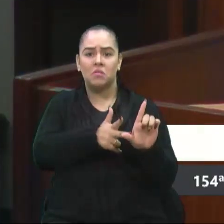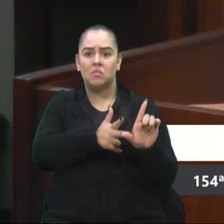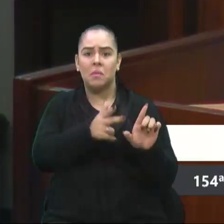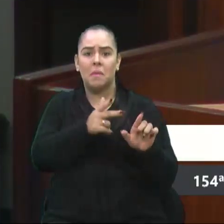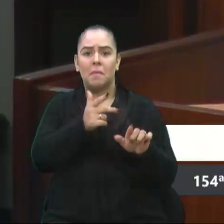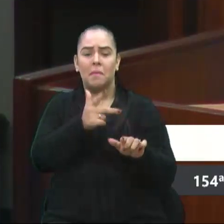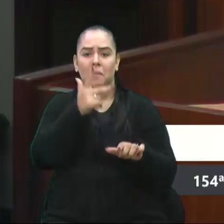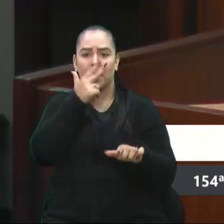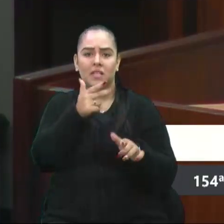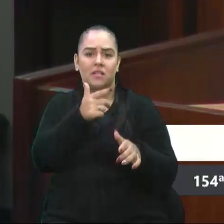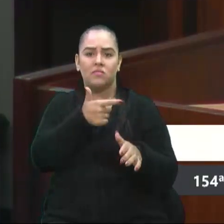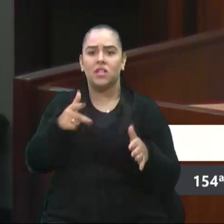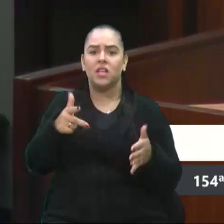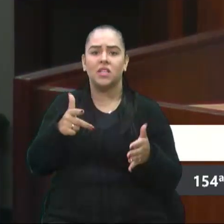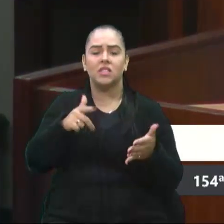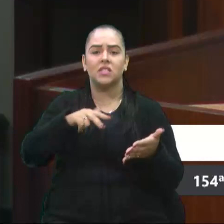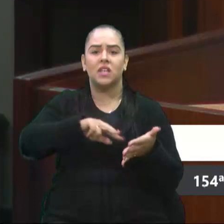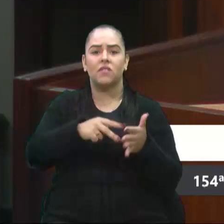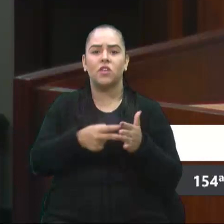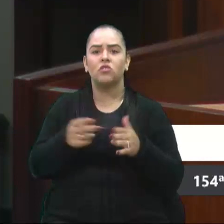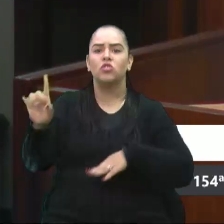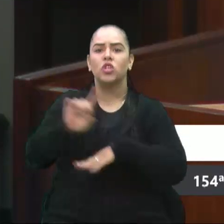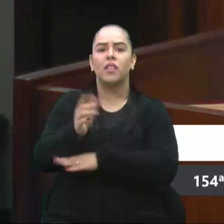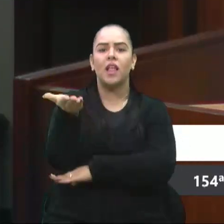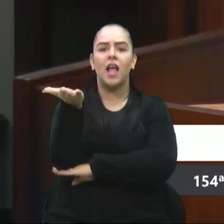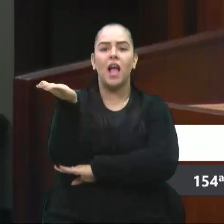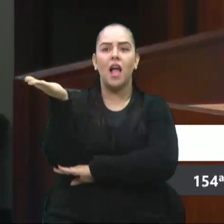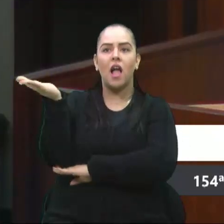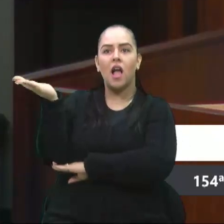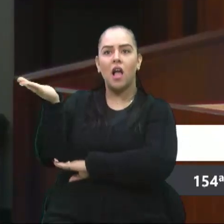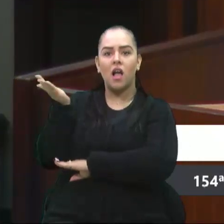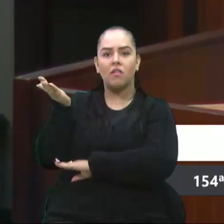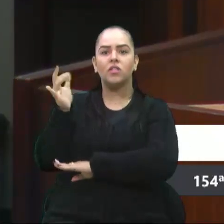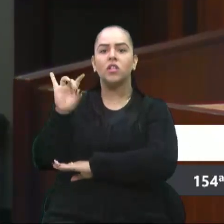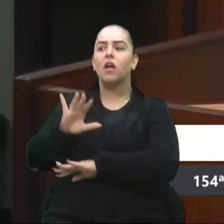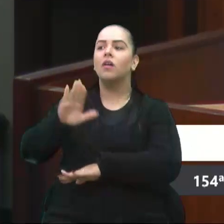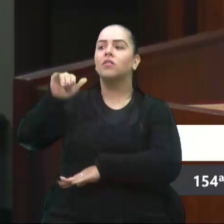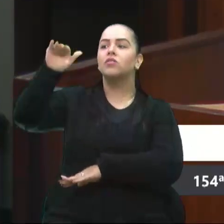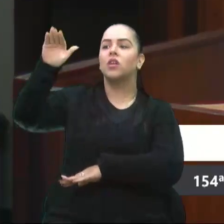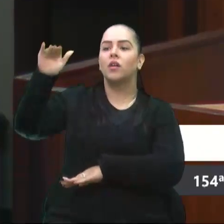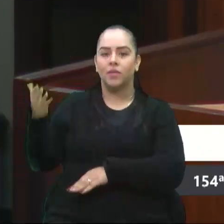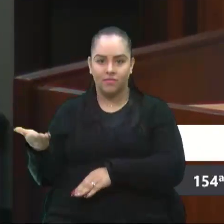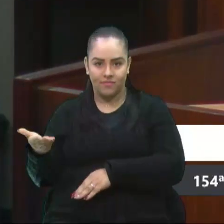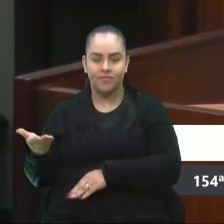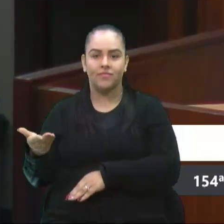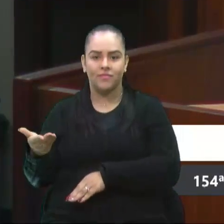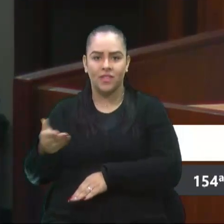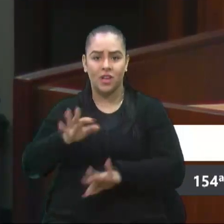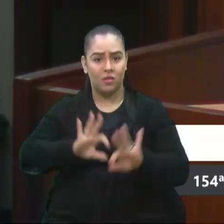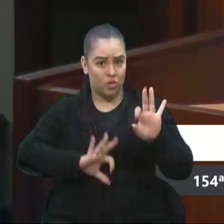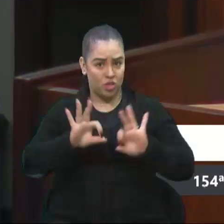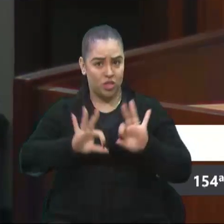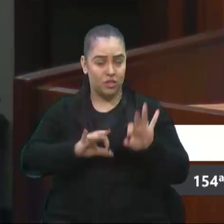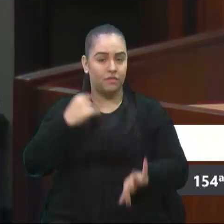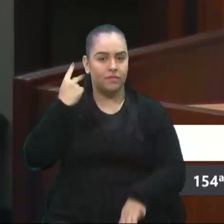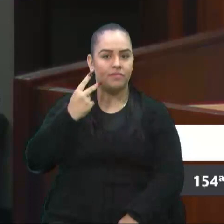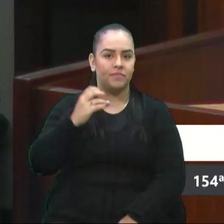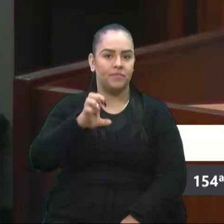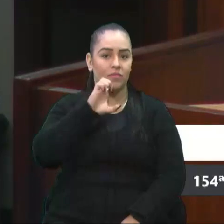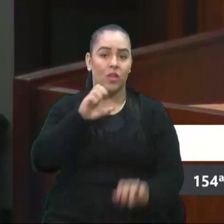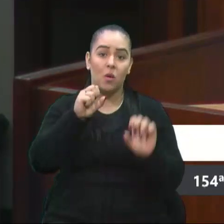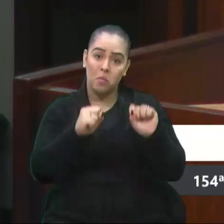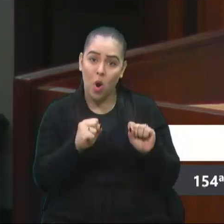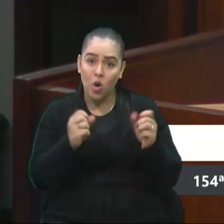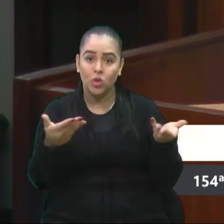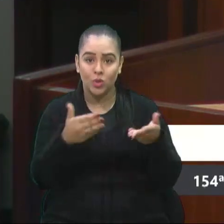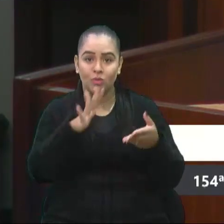Tem o dia do garçom. Mas quantos olham o garçom, às vezes, chamam a psss, psss, psss, psss? Então, o projeto da vereadora Estela poderia estar na pauta